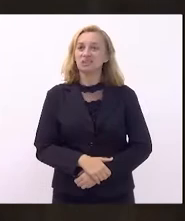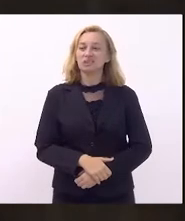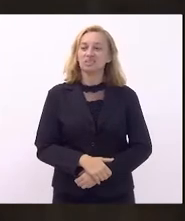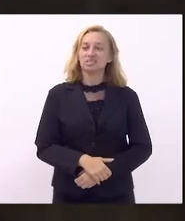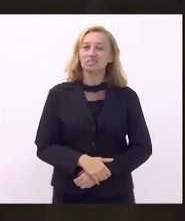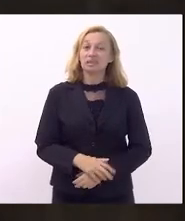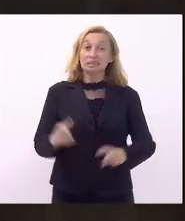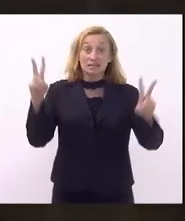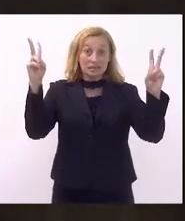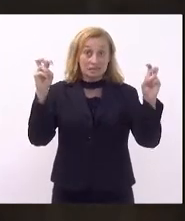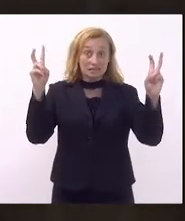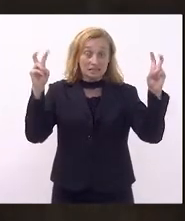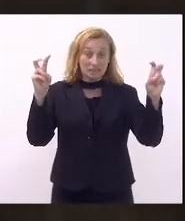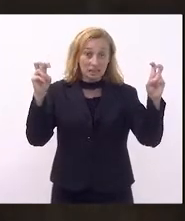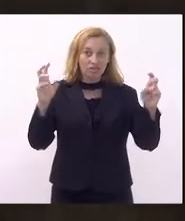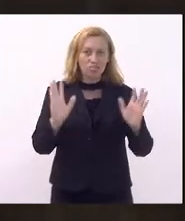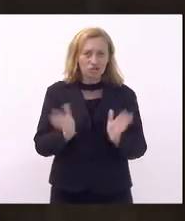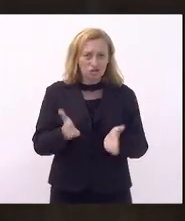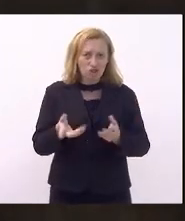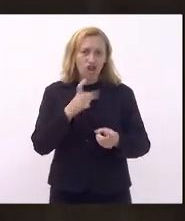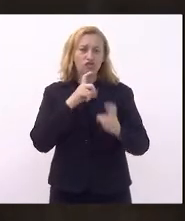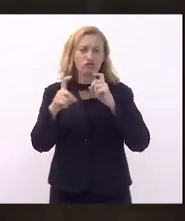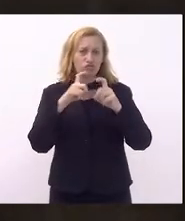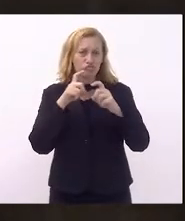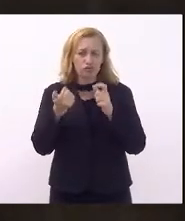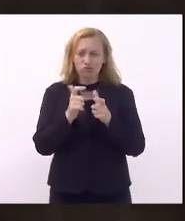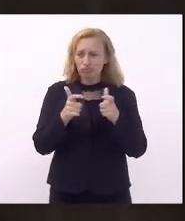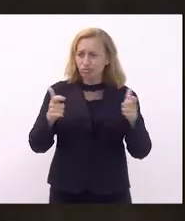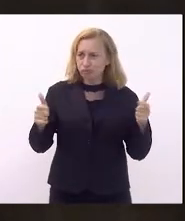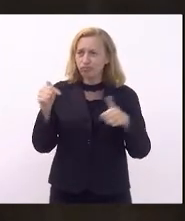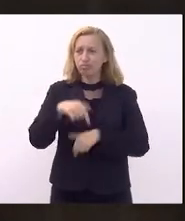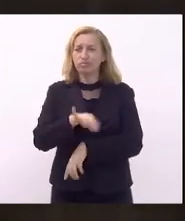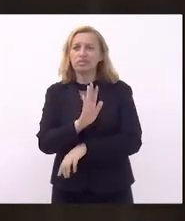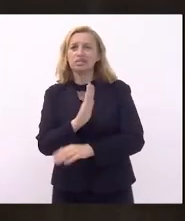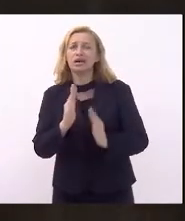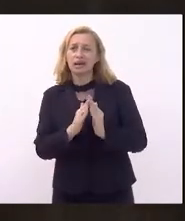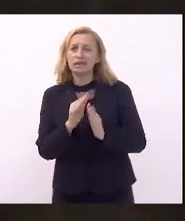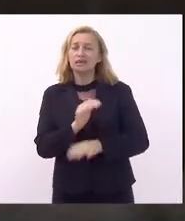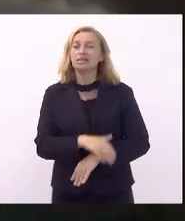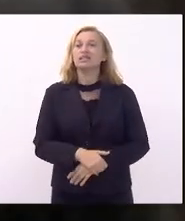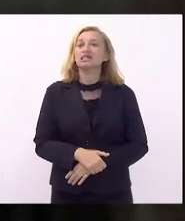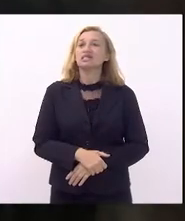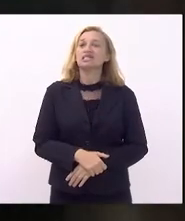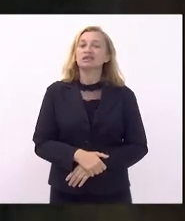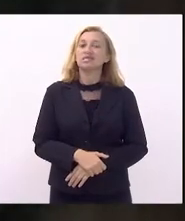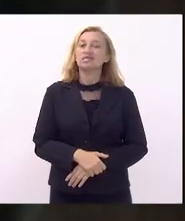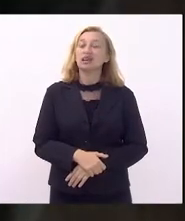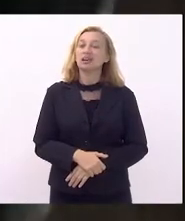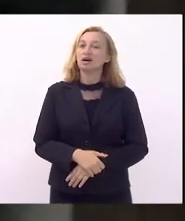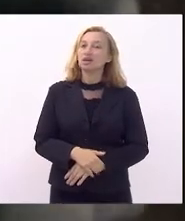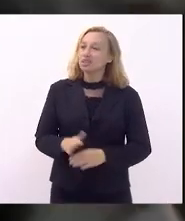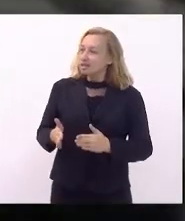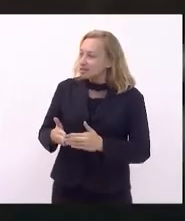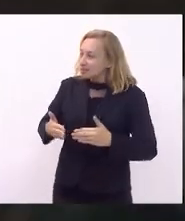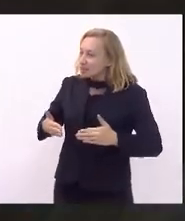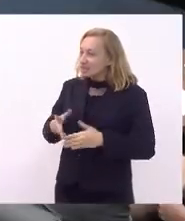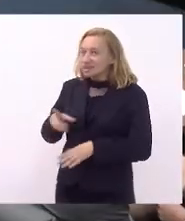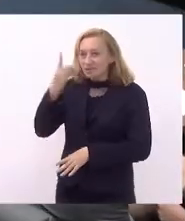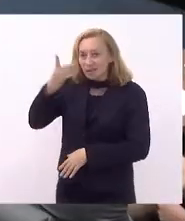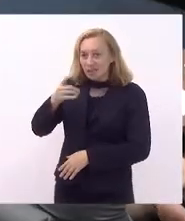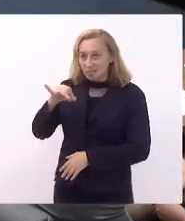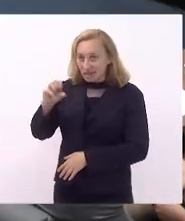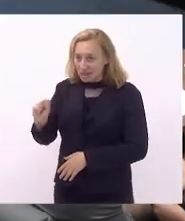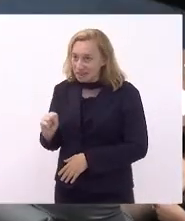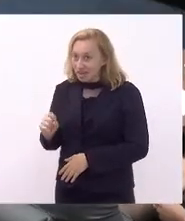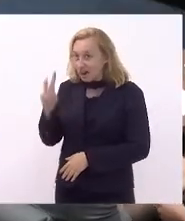trouxe esse tema que já foi amplamente discutido nessa casa, e me permita, deputado Carlos Macedo,